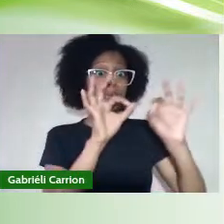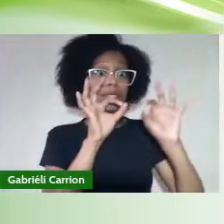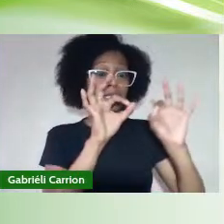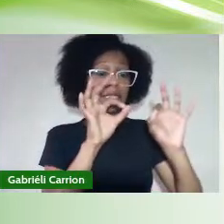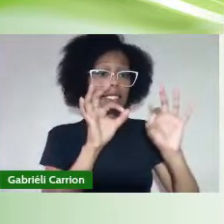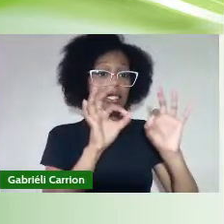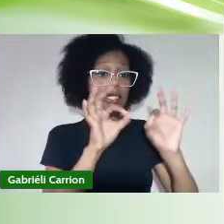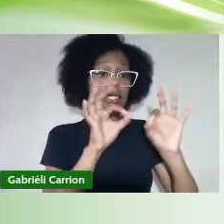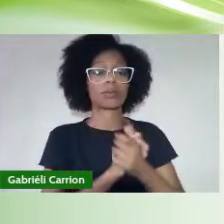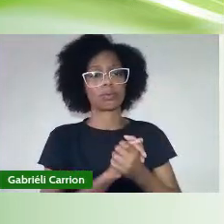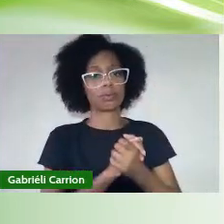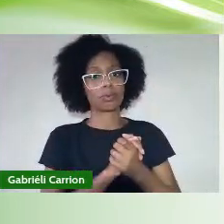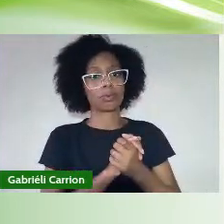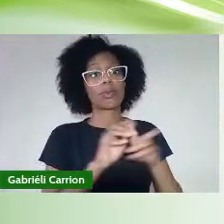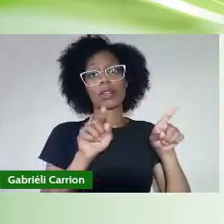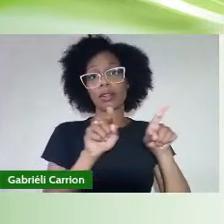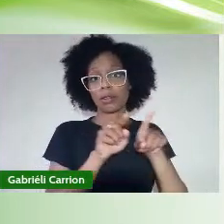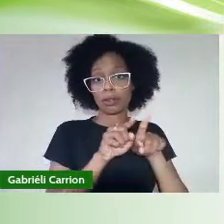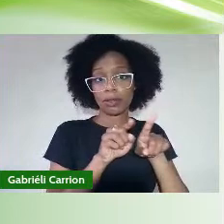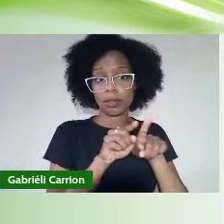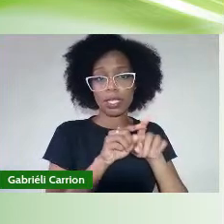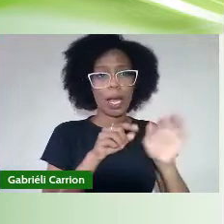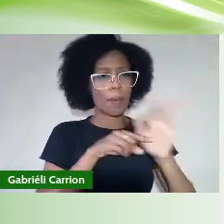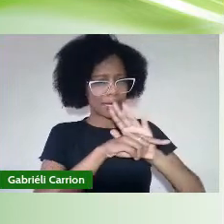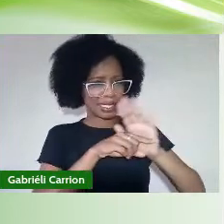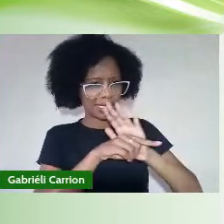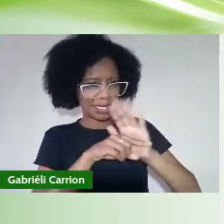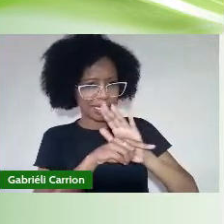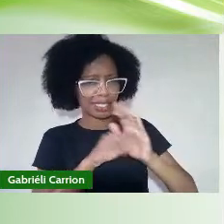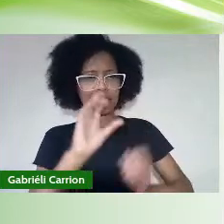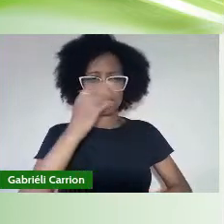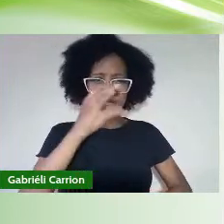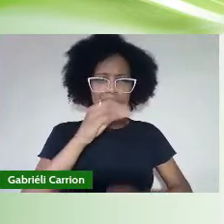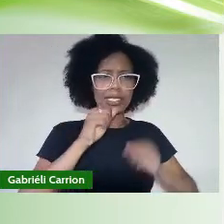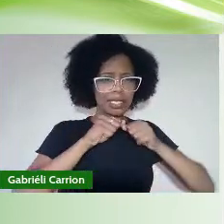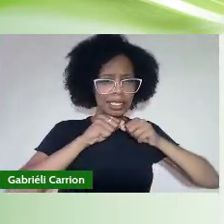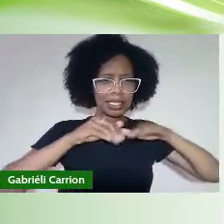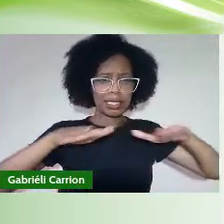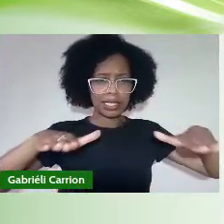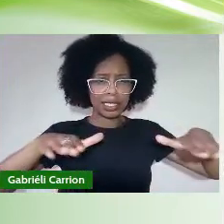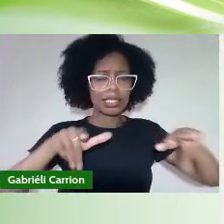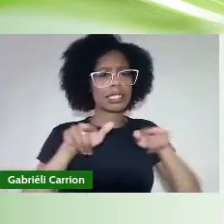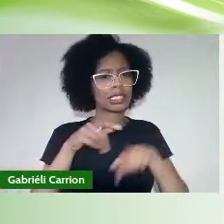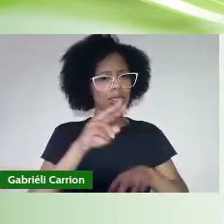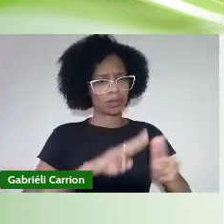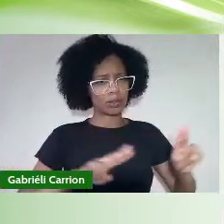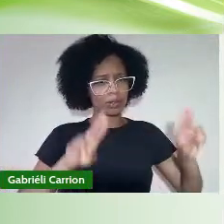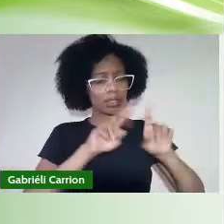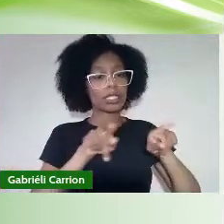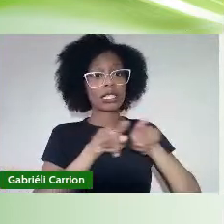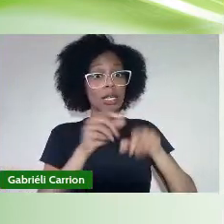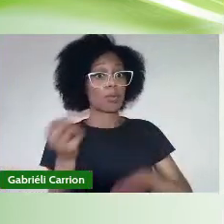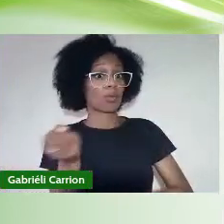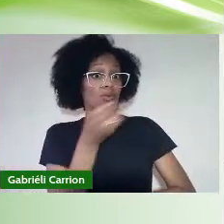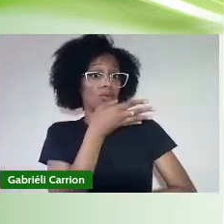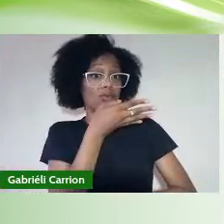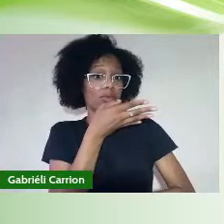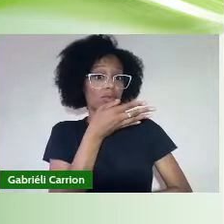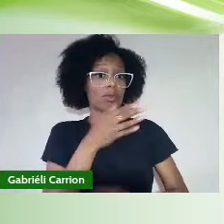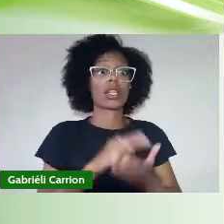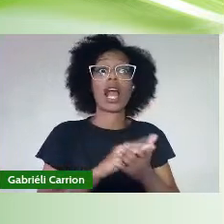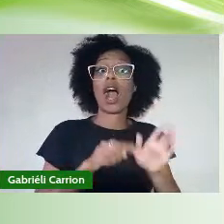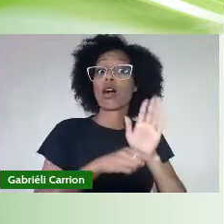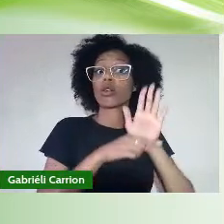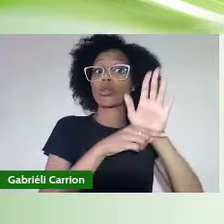Da pesquisa científica Da extensão Universitária E da inovação Tem contribuído Para a formação De